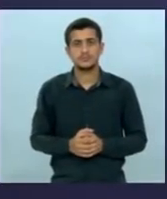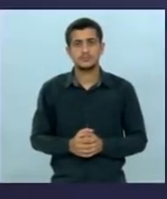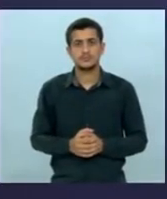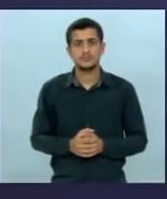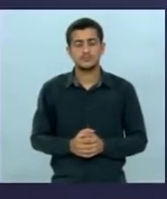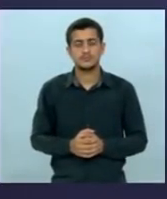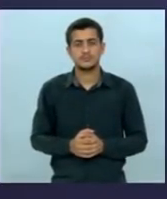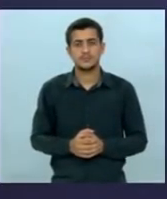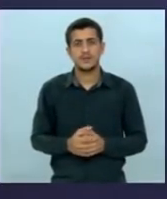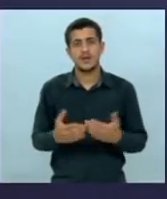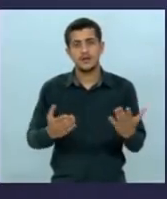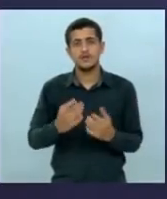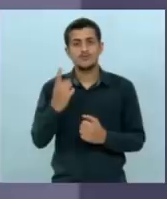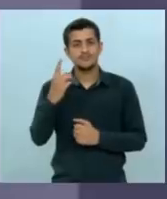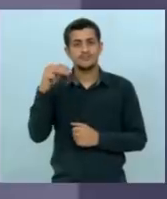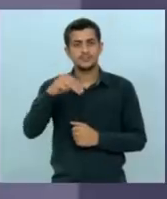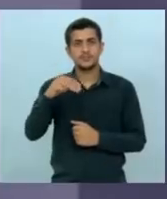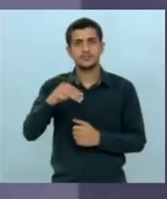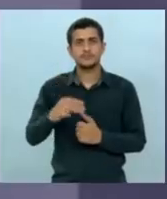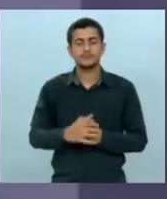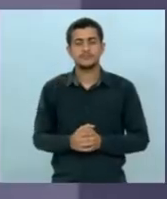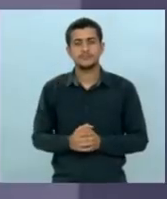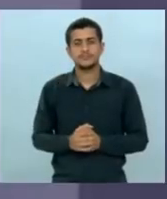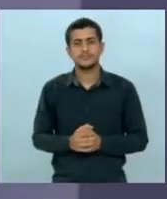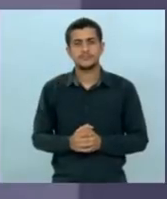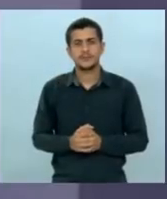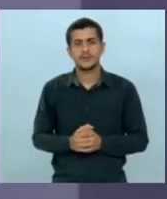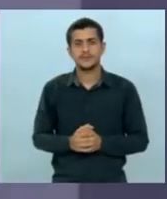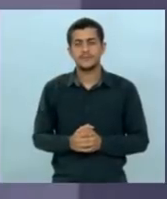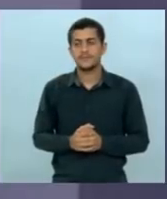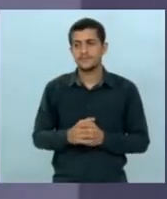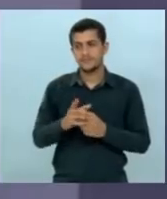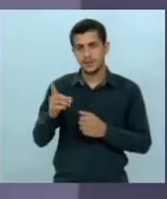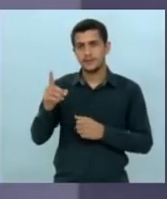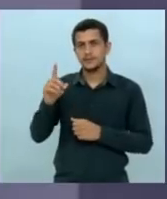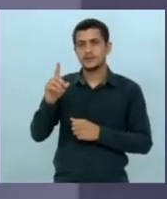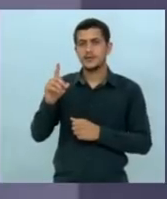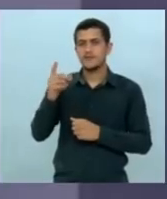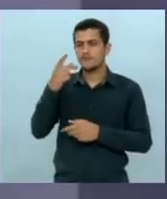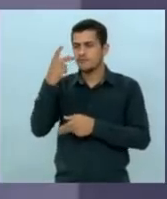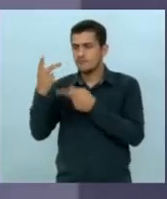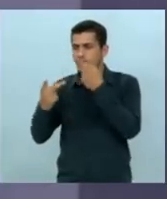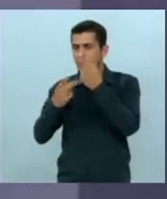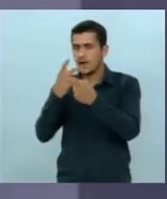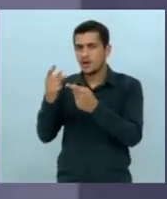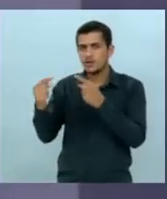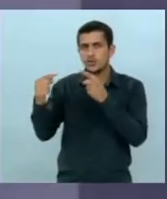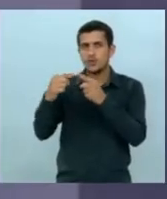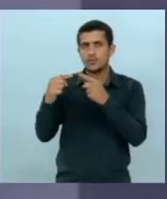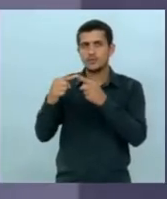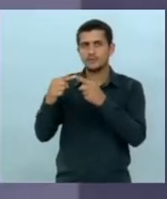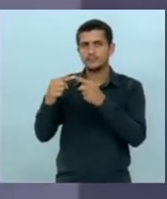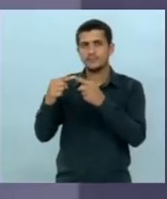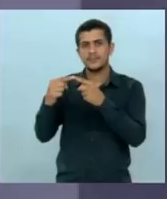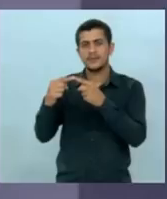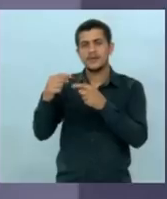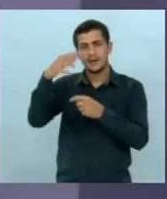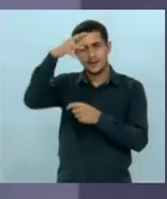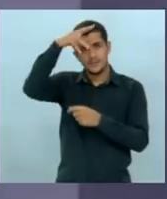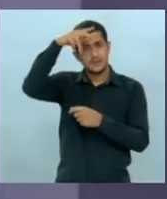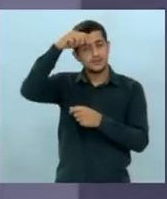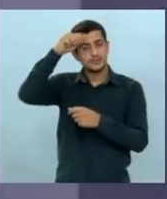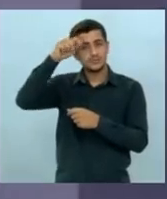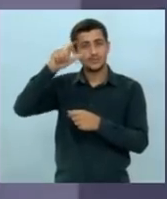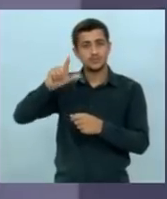um minuto para a tréplica candidato segundo a sua fala e segundo a sua propaganda eu volto a dizer Mato Grosso do Sul